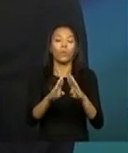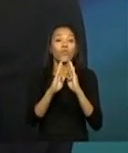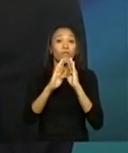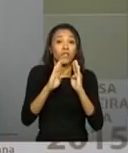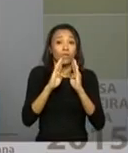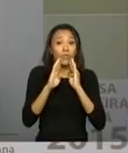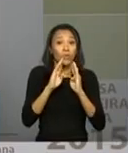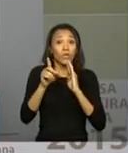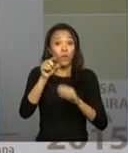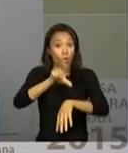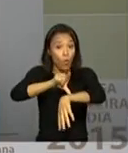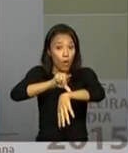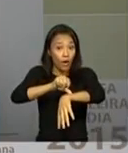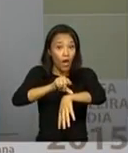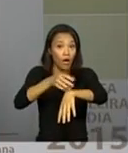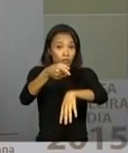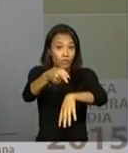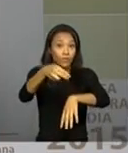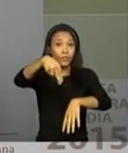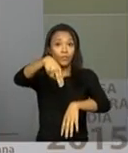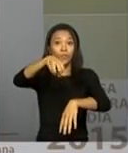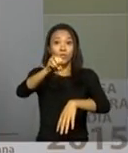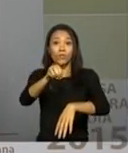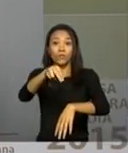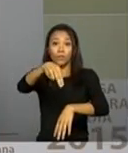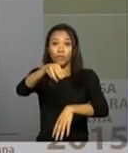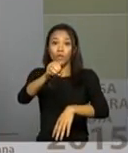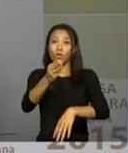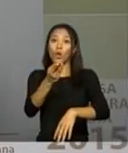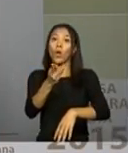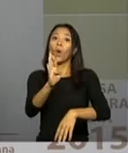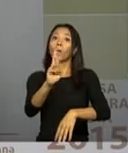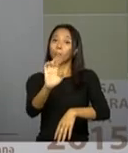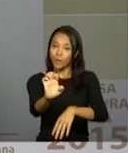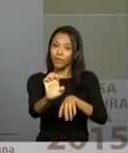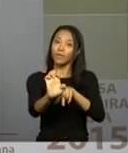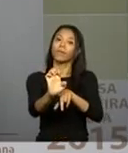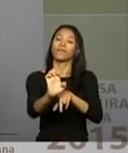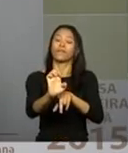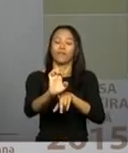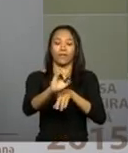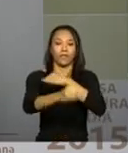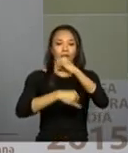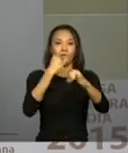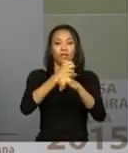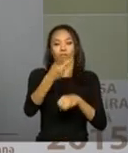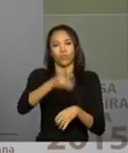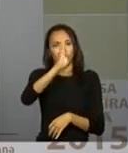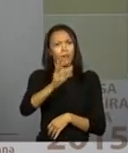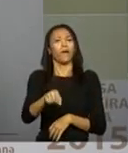esses são os seus horários, esse é o horário nobre na internet brasileira, isso é uma coisa importante de a gente pensar.